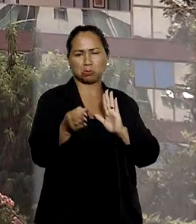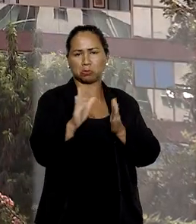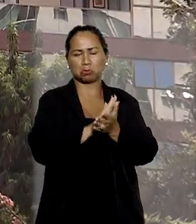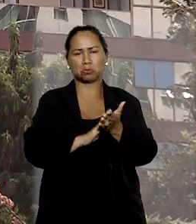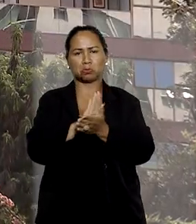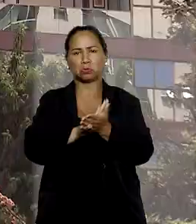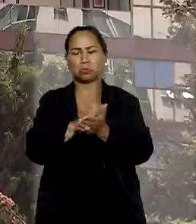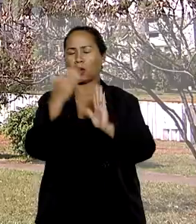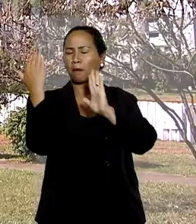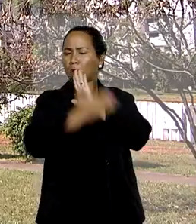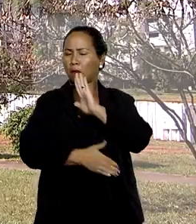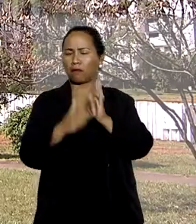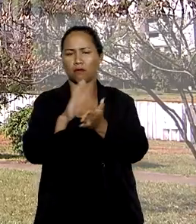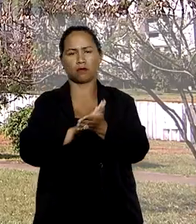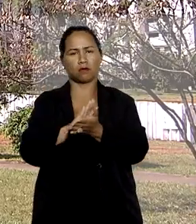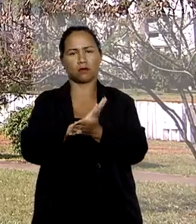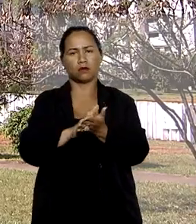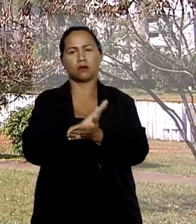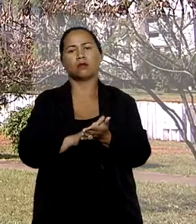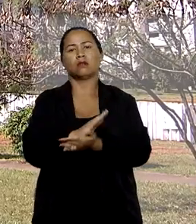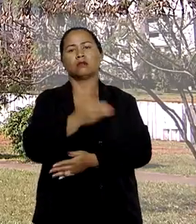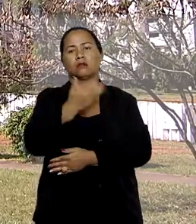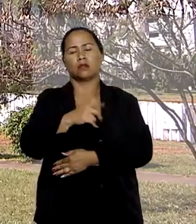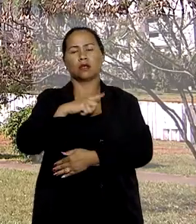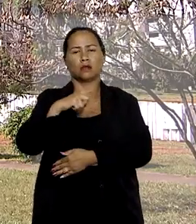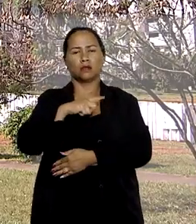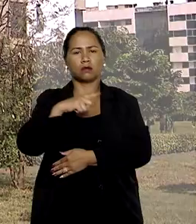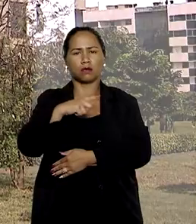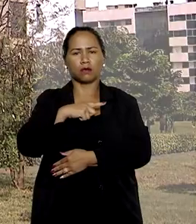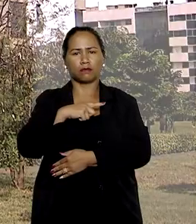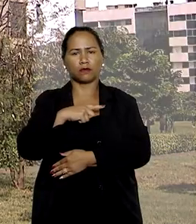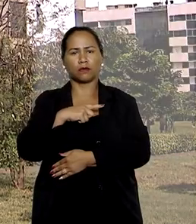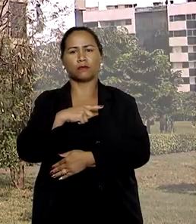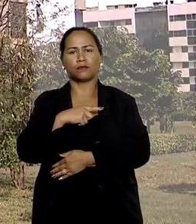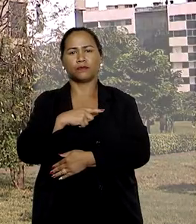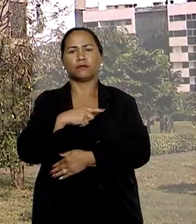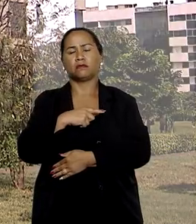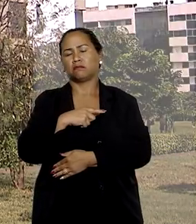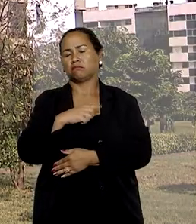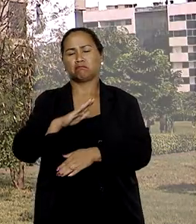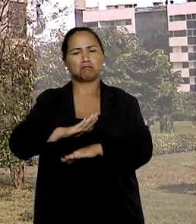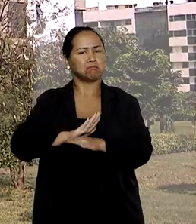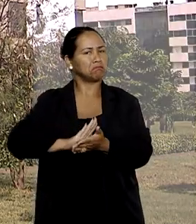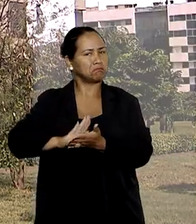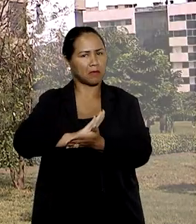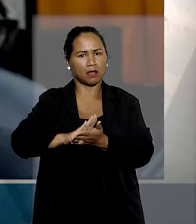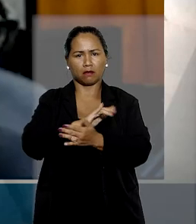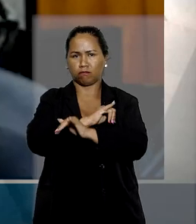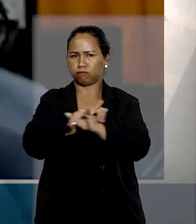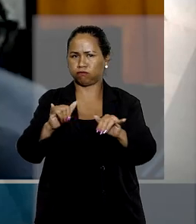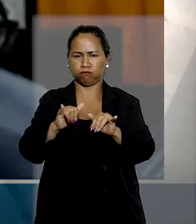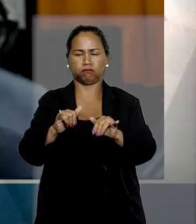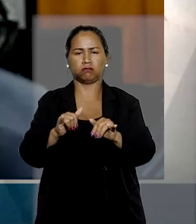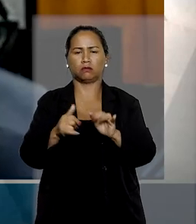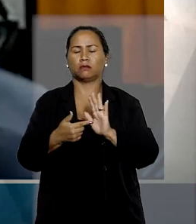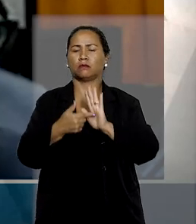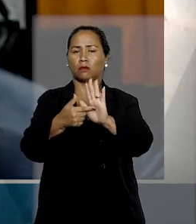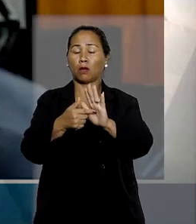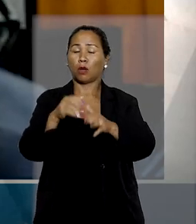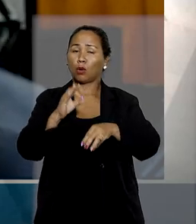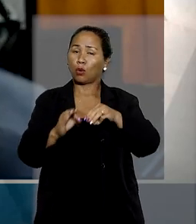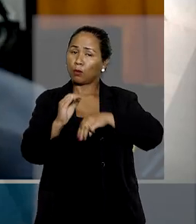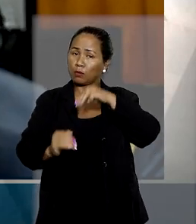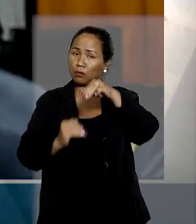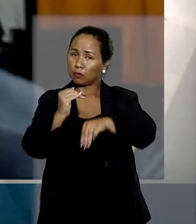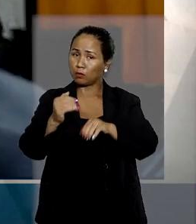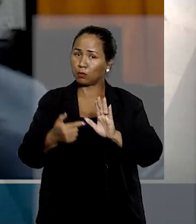indicação, muito menos a comprovação, da prática de qualquer abuso, excesso ou infração. O ministro ressaltou